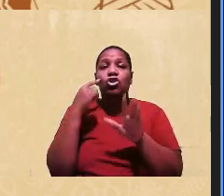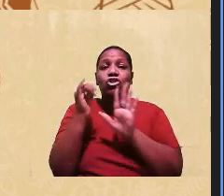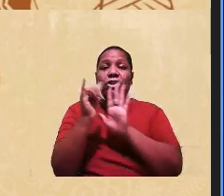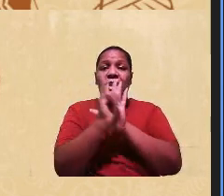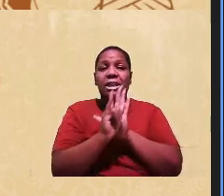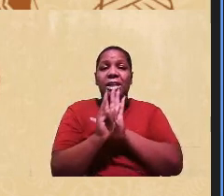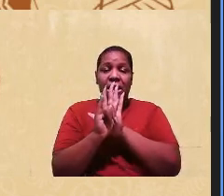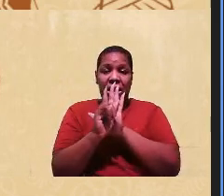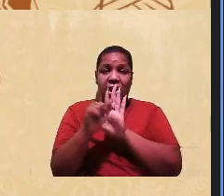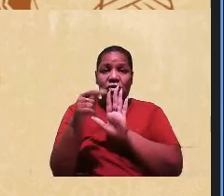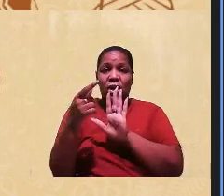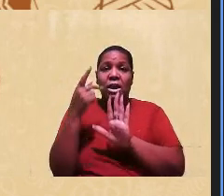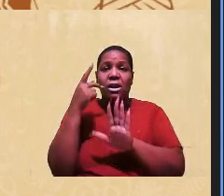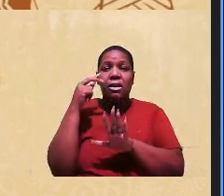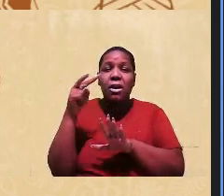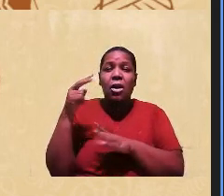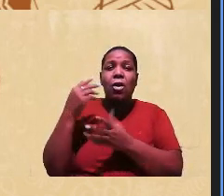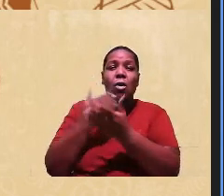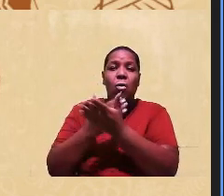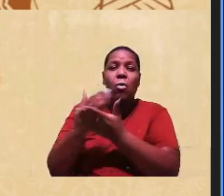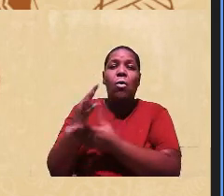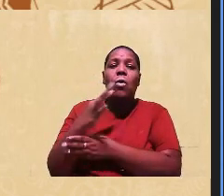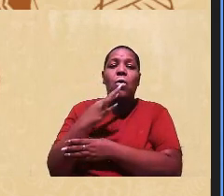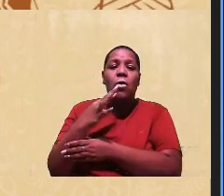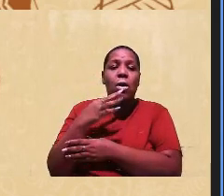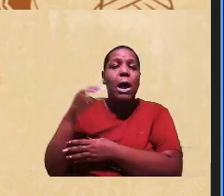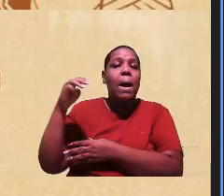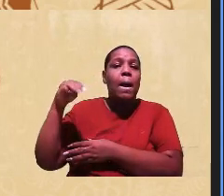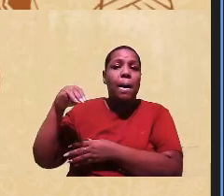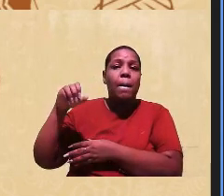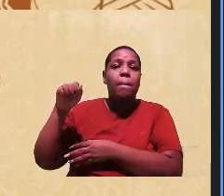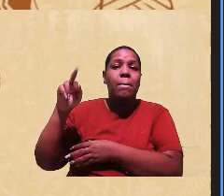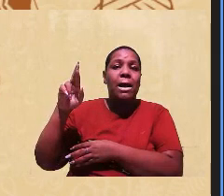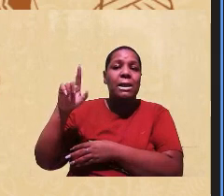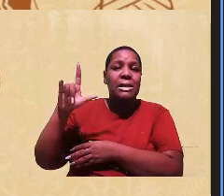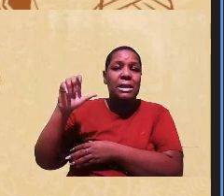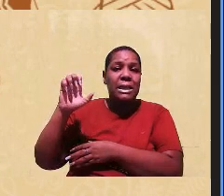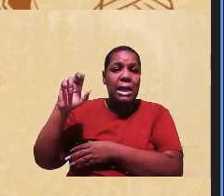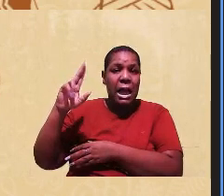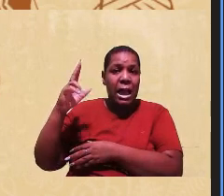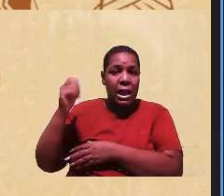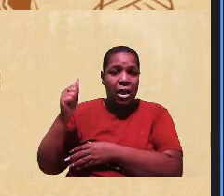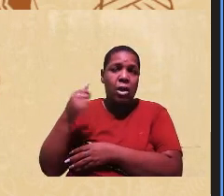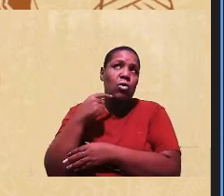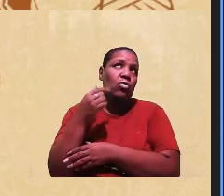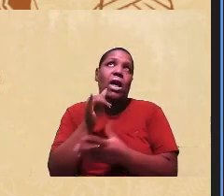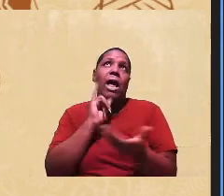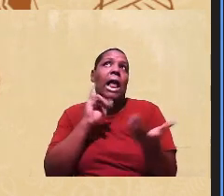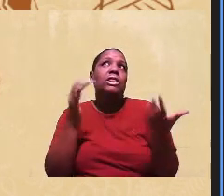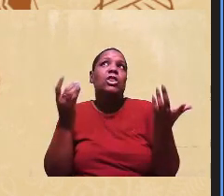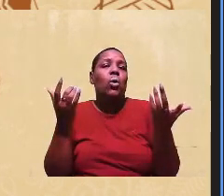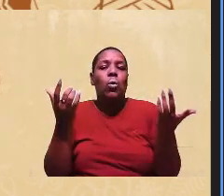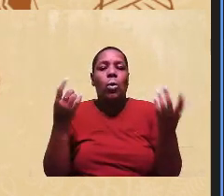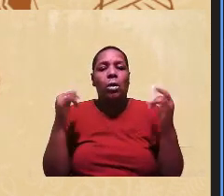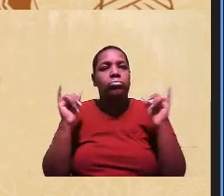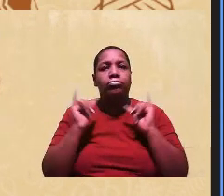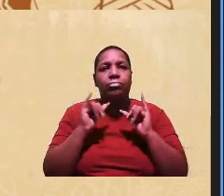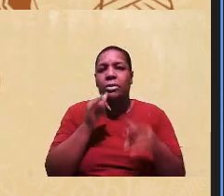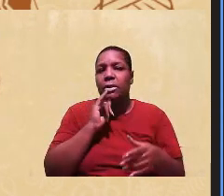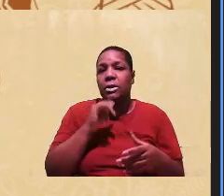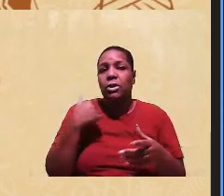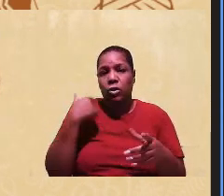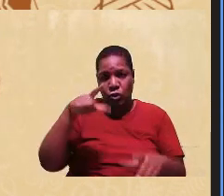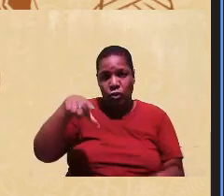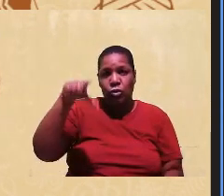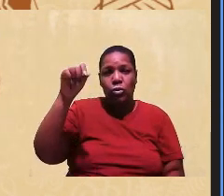dos conhecimentos de Marcilena. Então, não foi por acaso que nós escolhemos